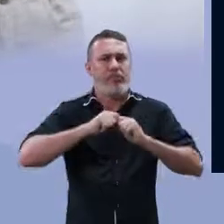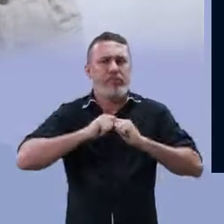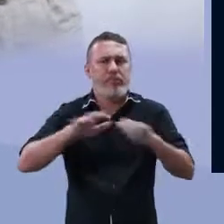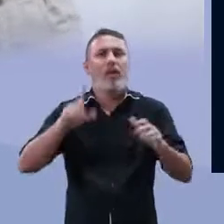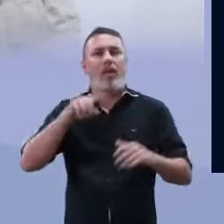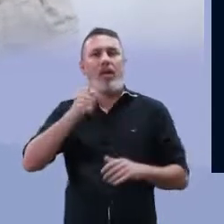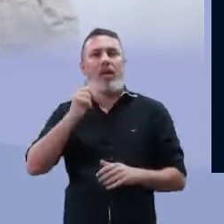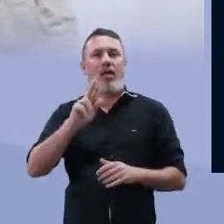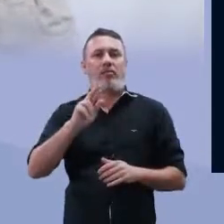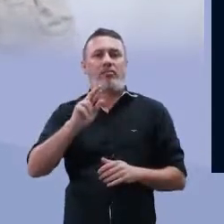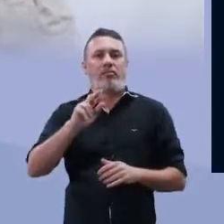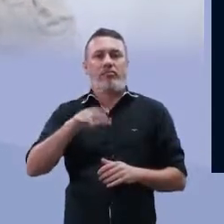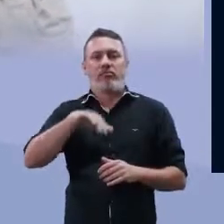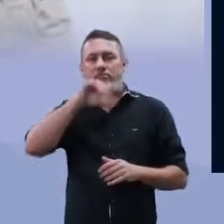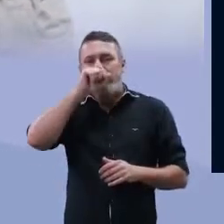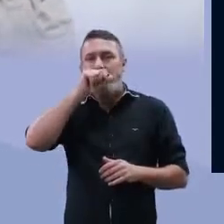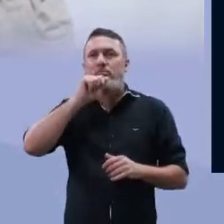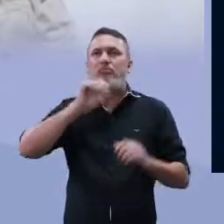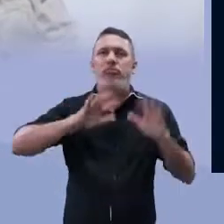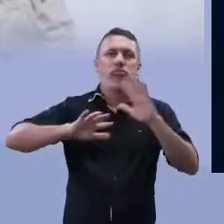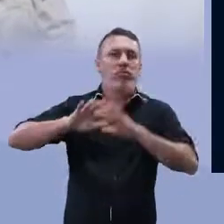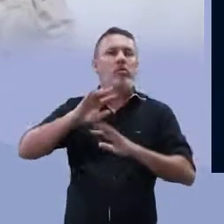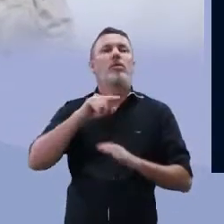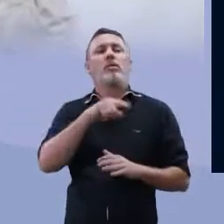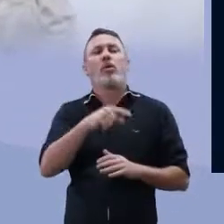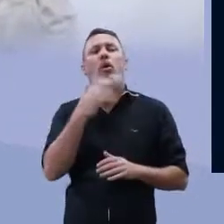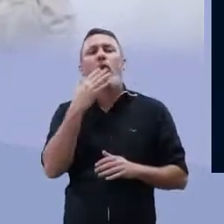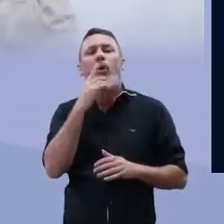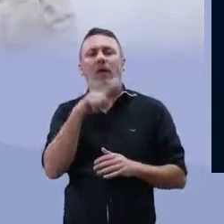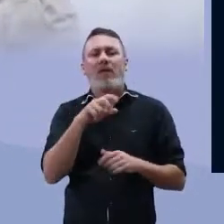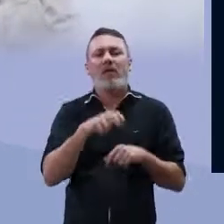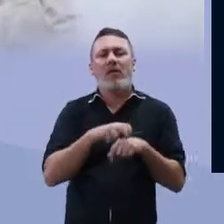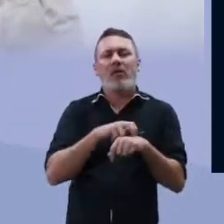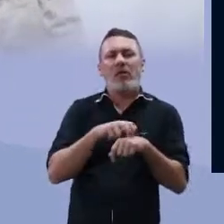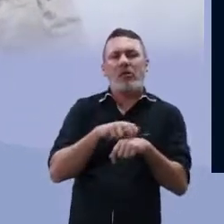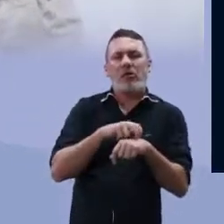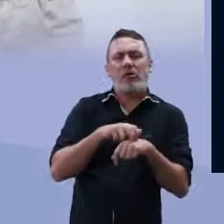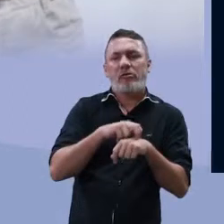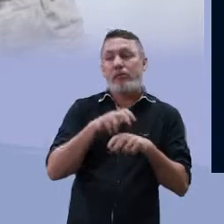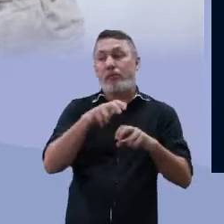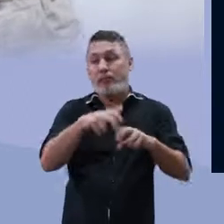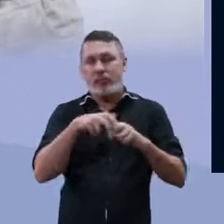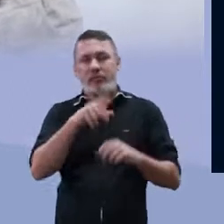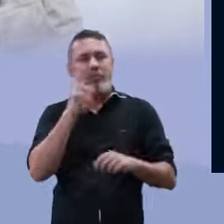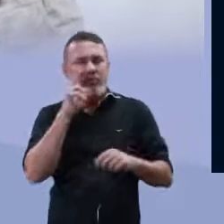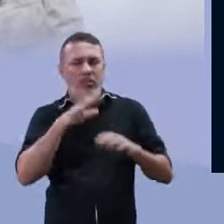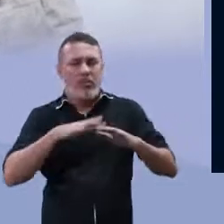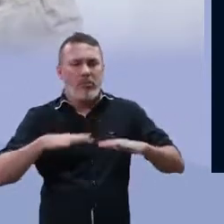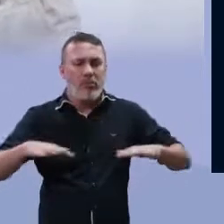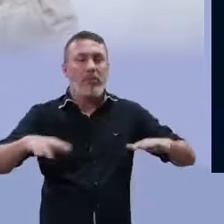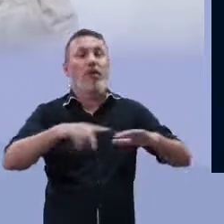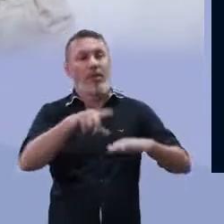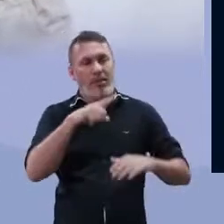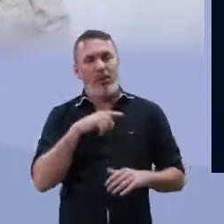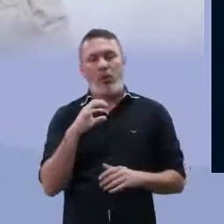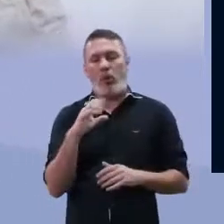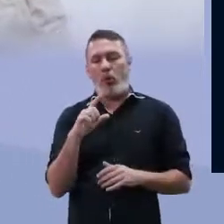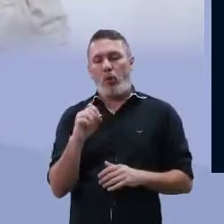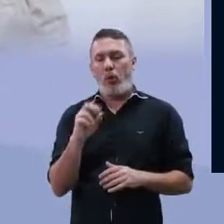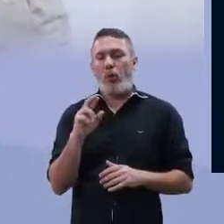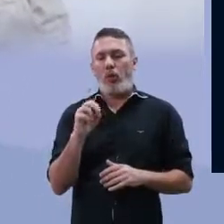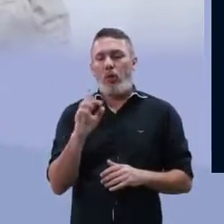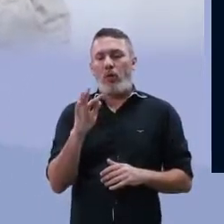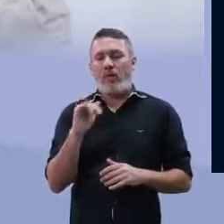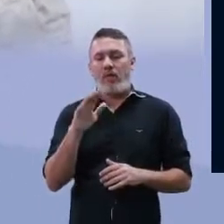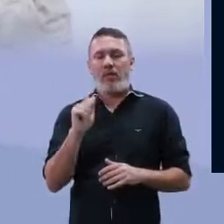Então vão ser grandes produtoras de oxigênio. Elas têm uma coloração esverdeada, justamente por